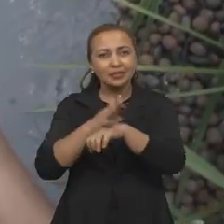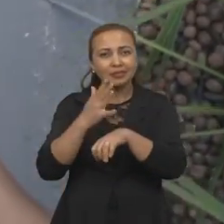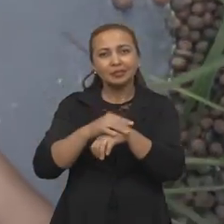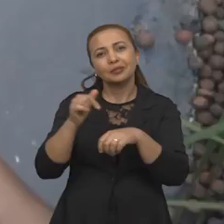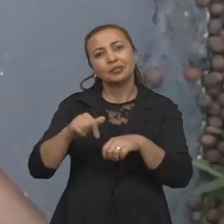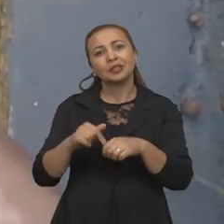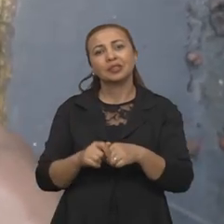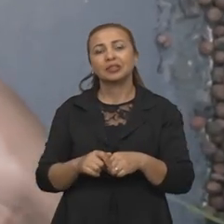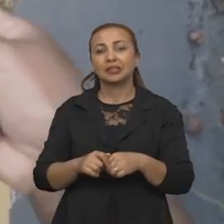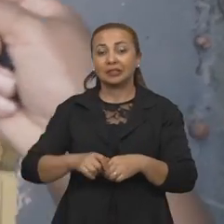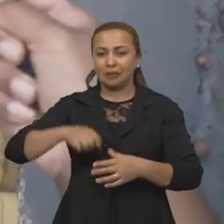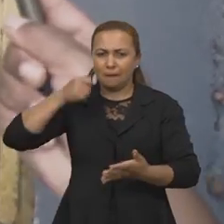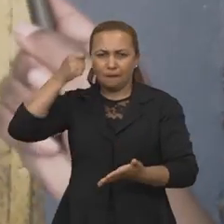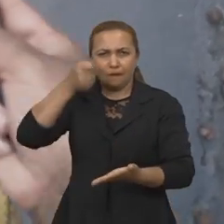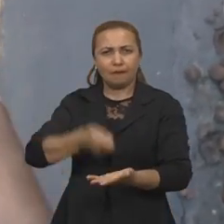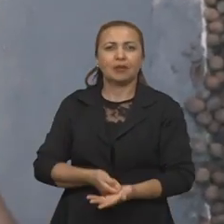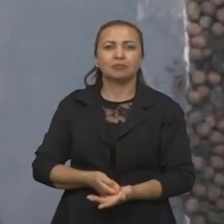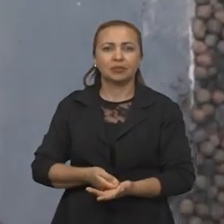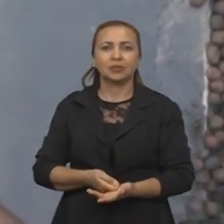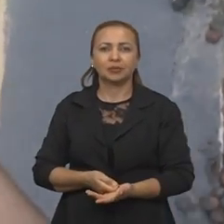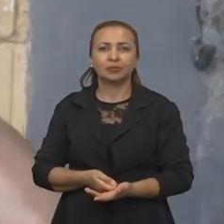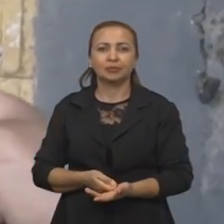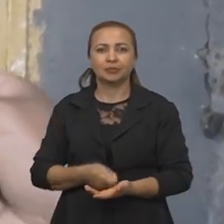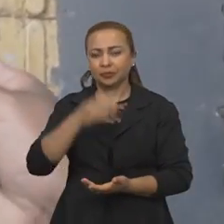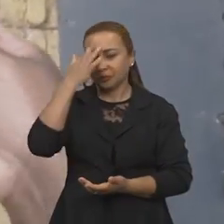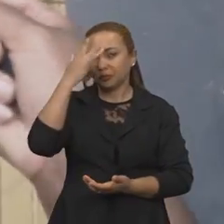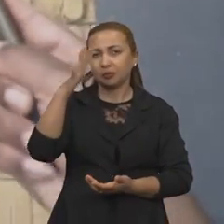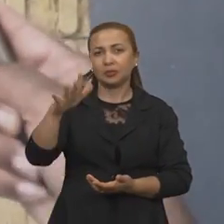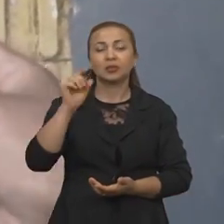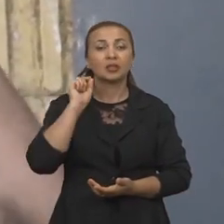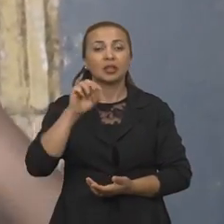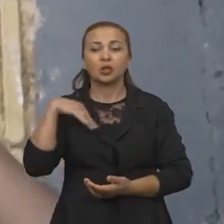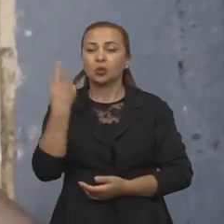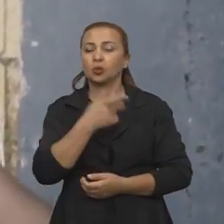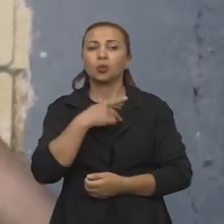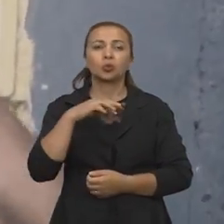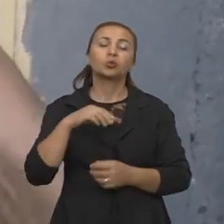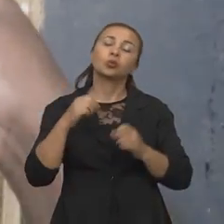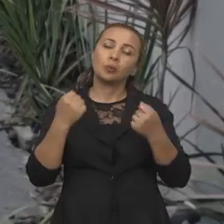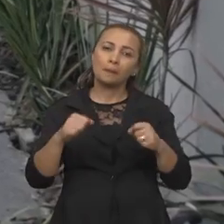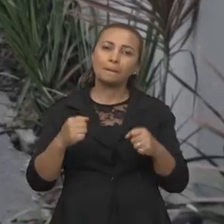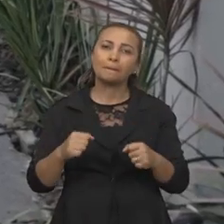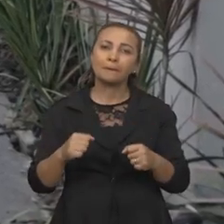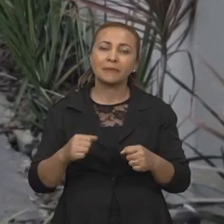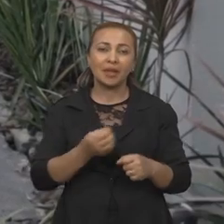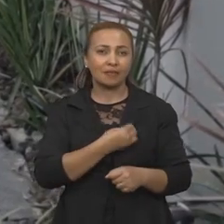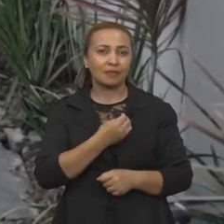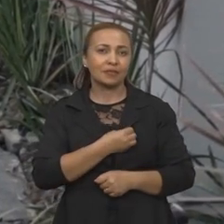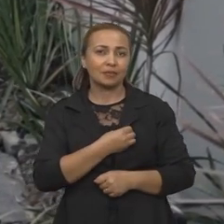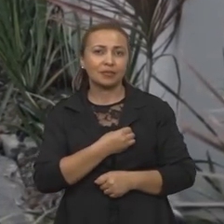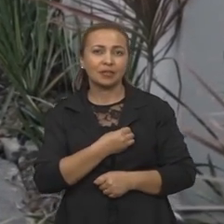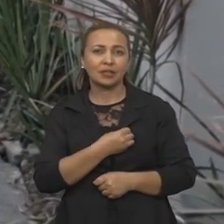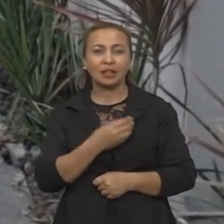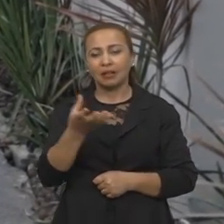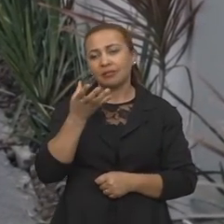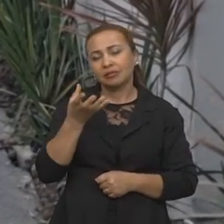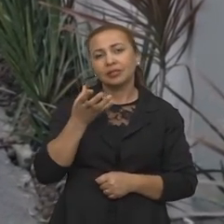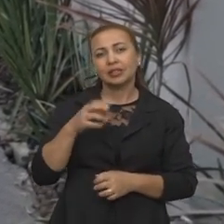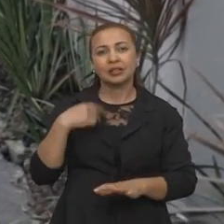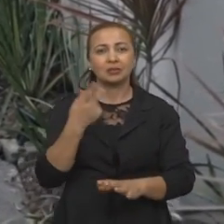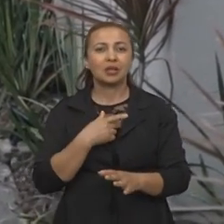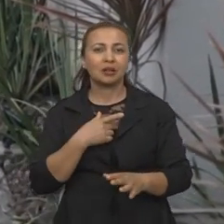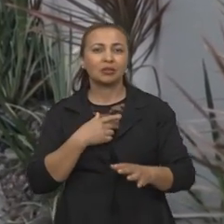exercitar isso de maneira radical. E imaginar que todos nós, em algum momento da nossa vida, nós